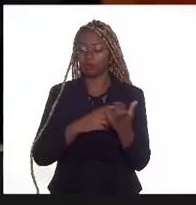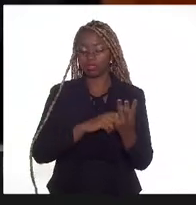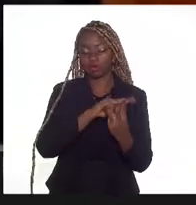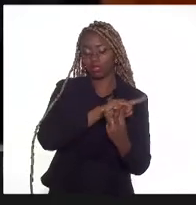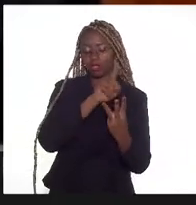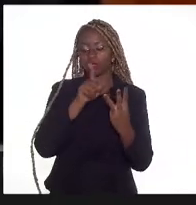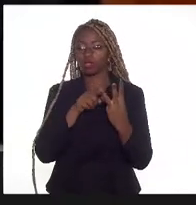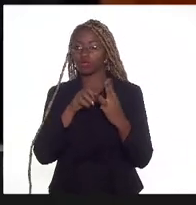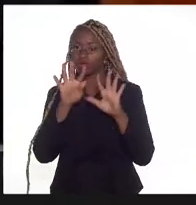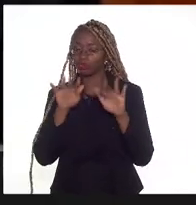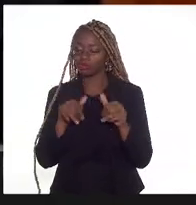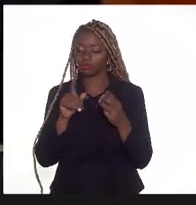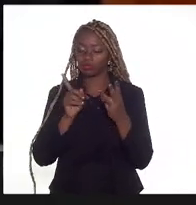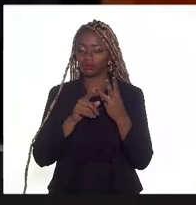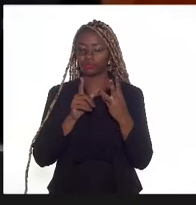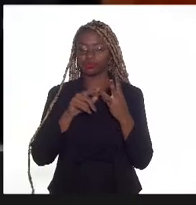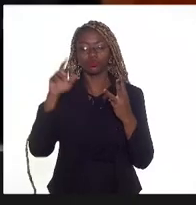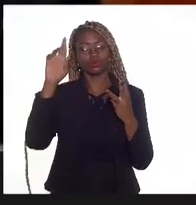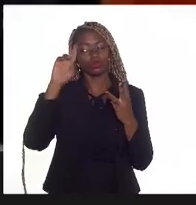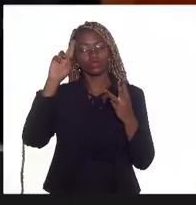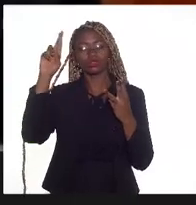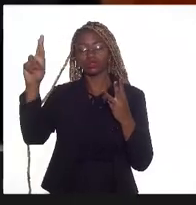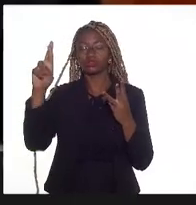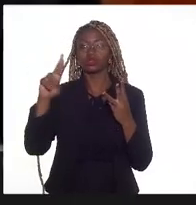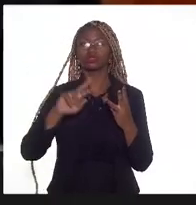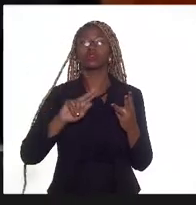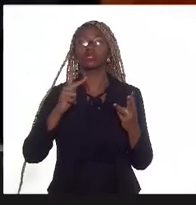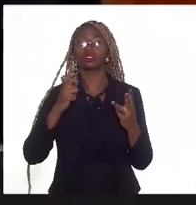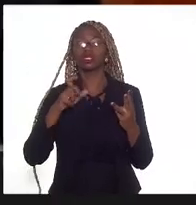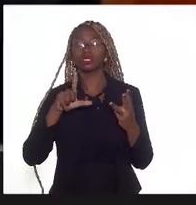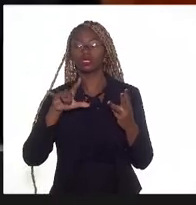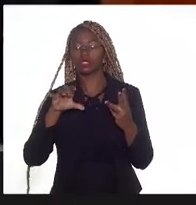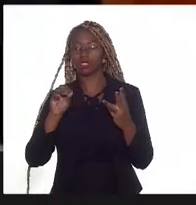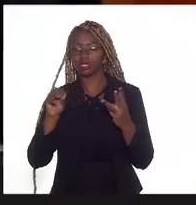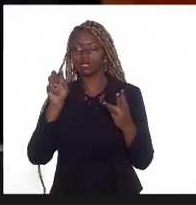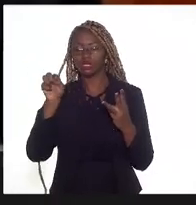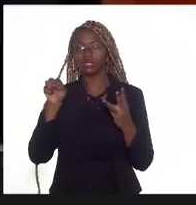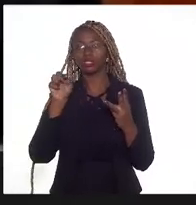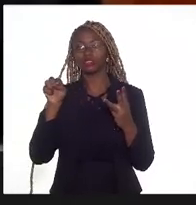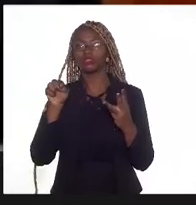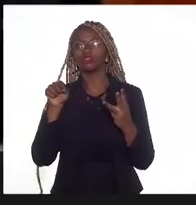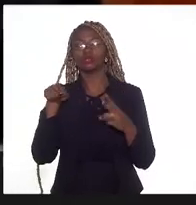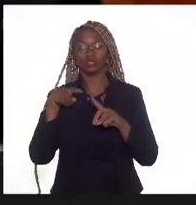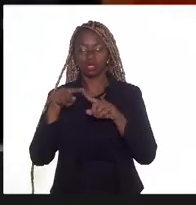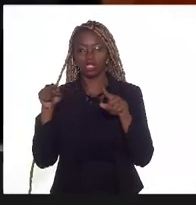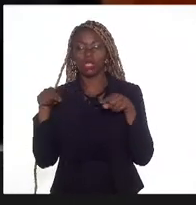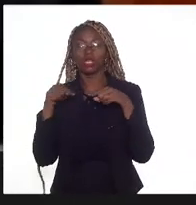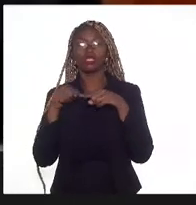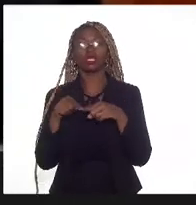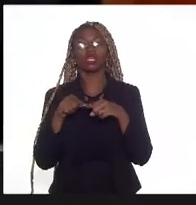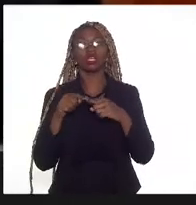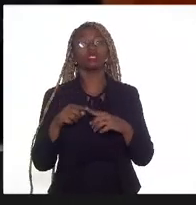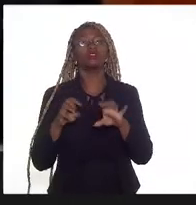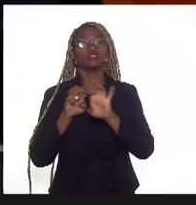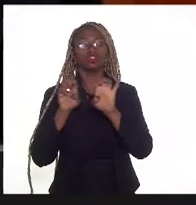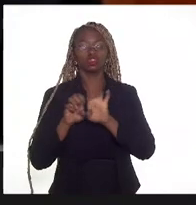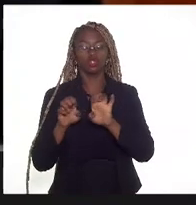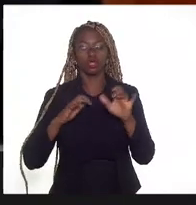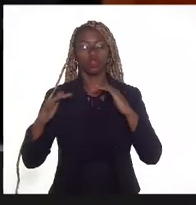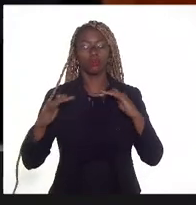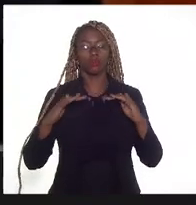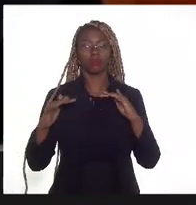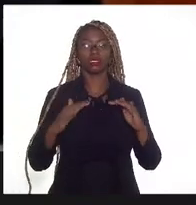e por fim, o superintendente Hélio Bisajo, da Superintendência de Infraestrutura e Movimentação.